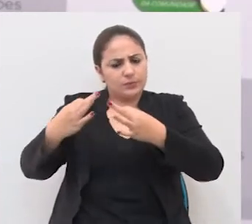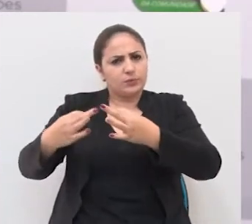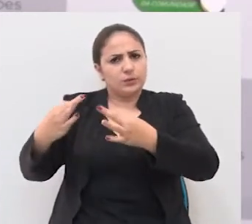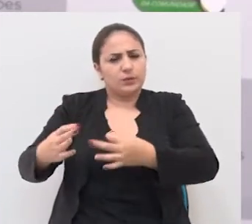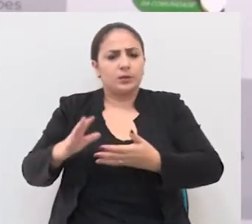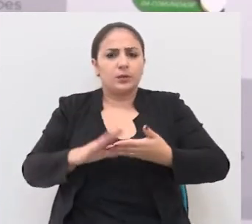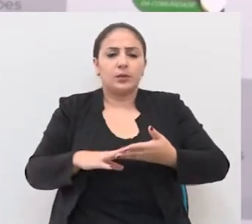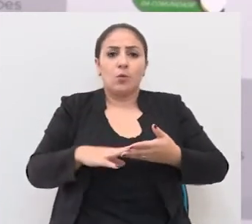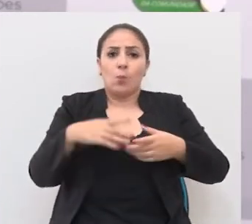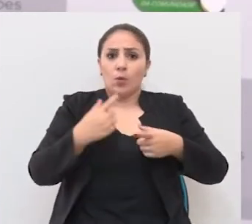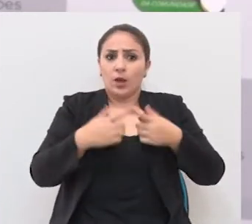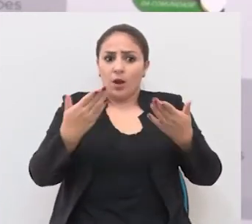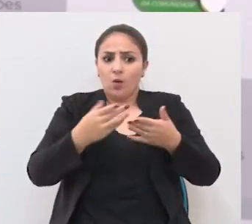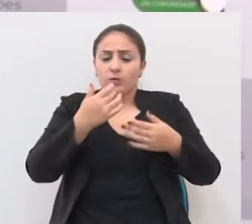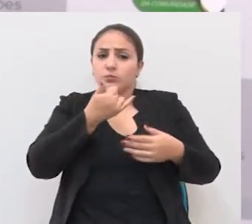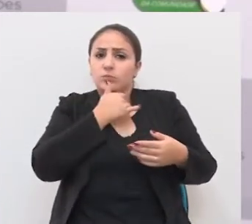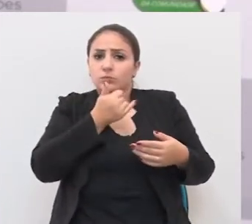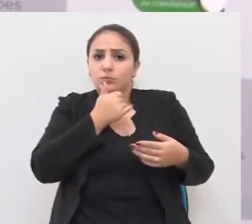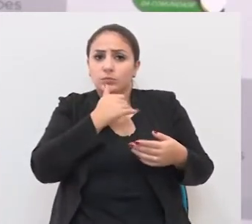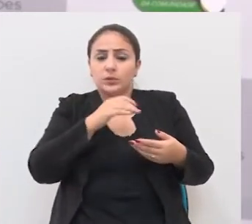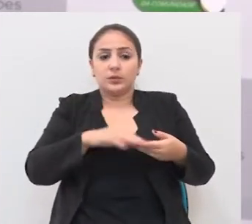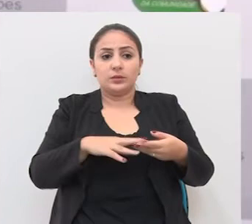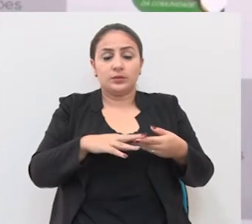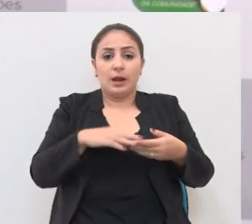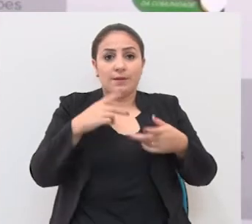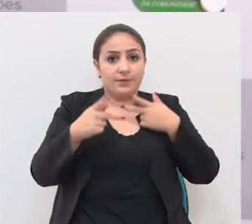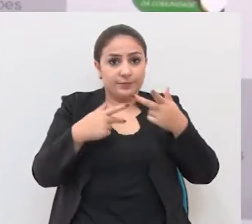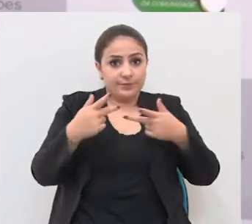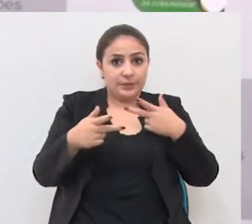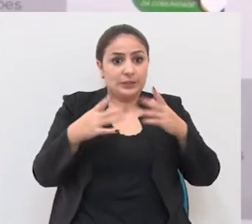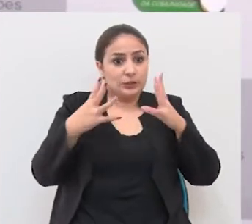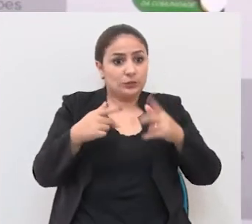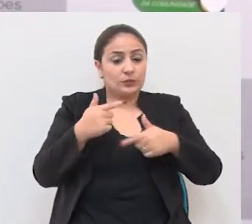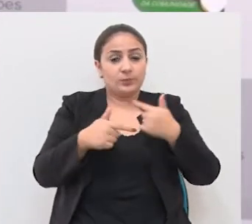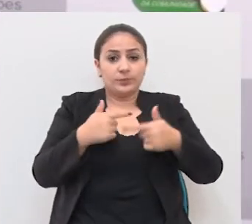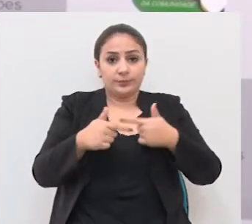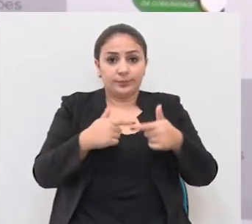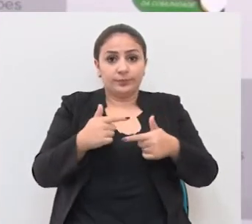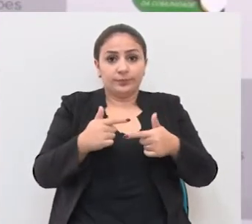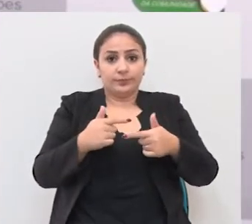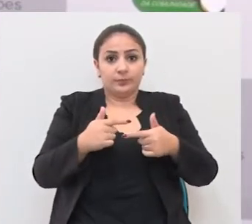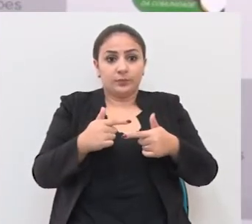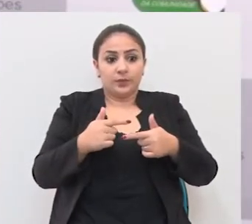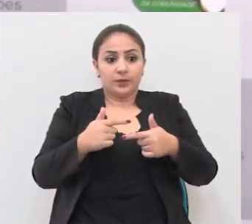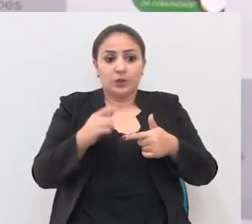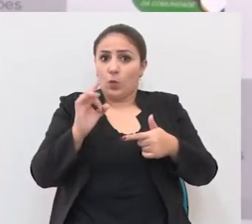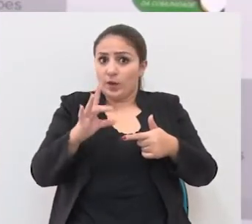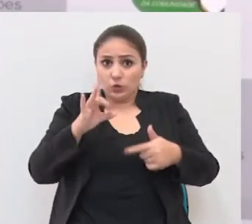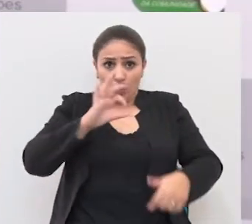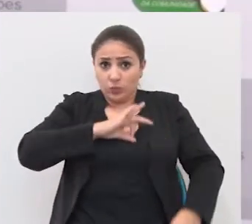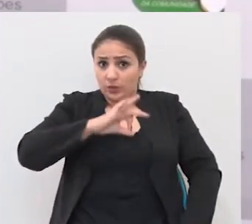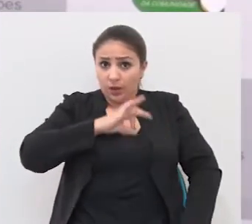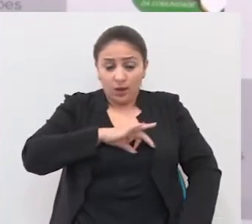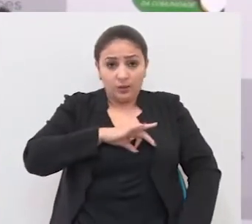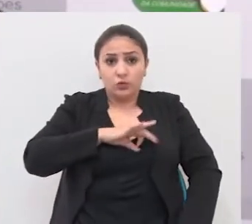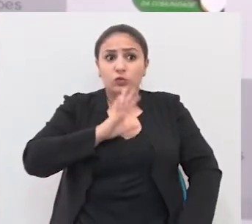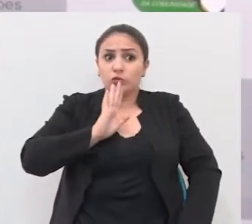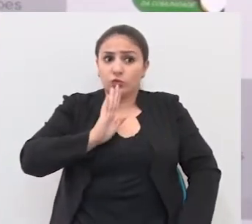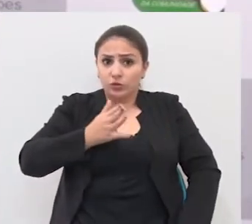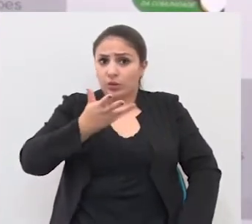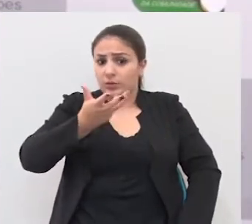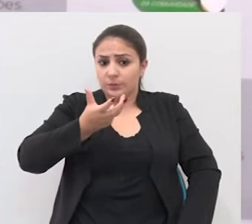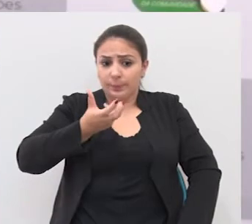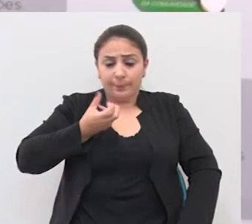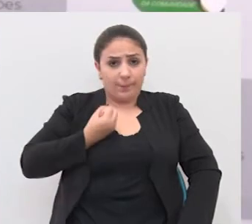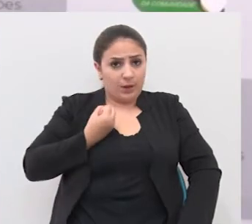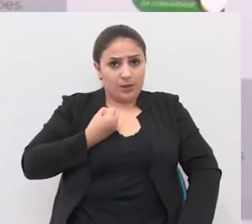os trabalhadores, e que agora, infelizmente, pelo relato dos trabalhadores, dos virilandos, não é mais só o salário, eles